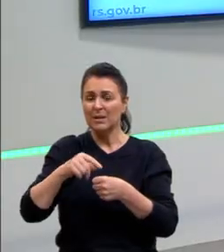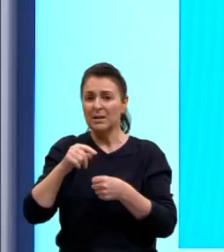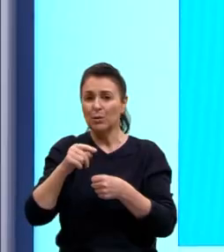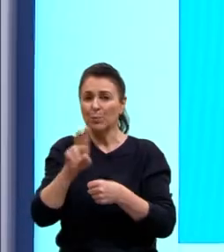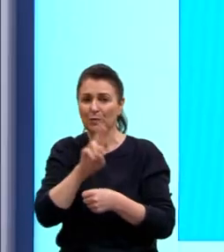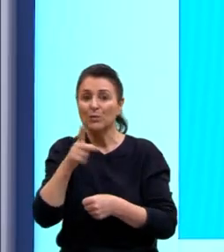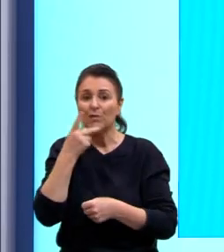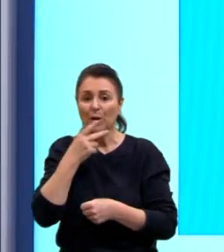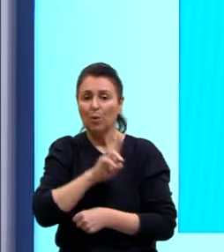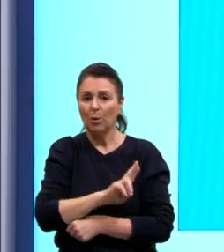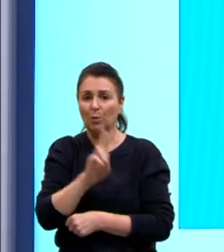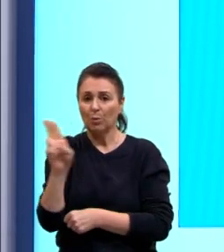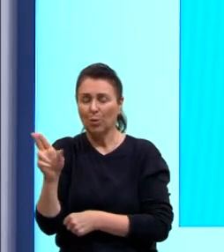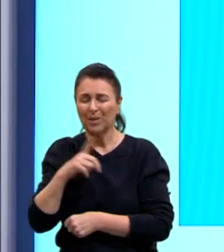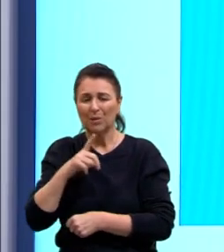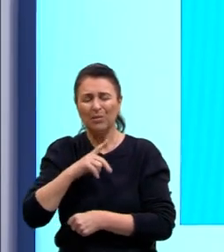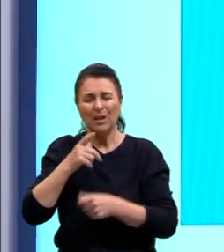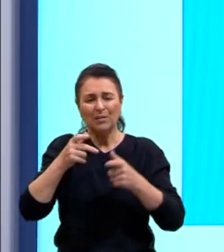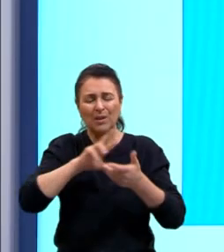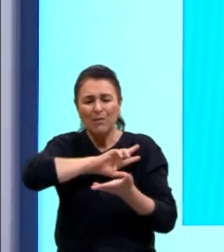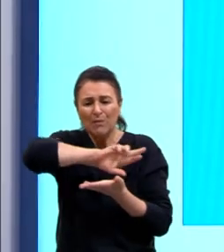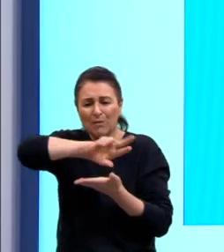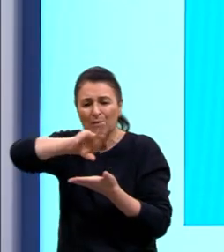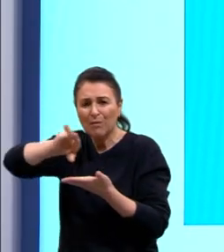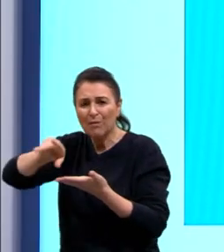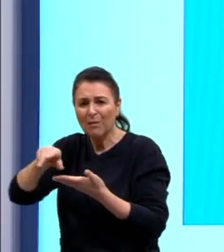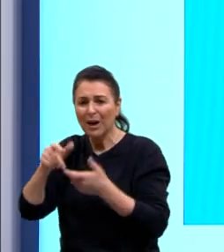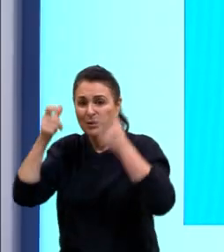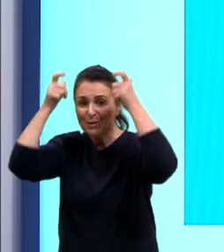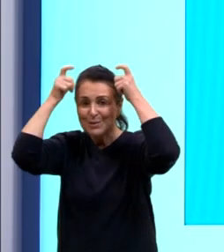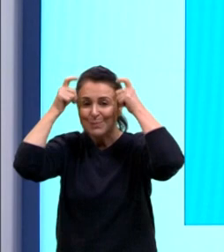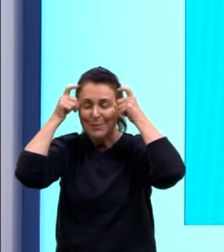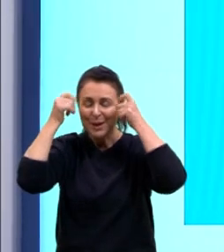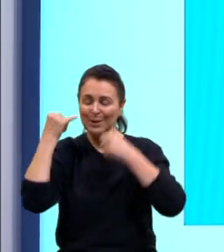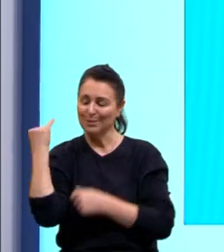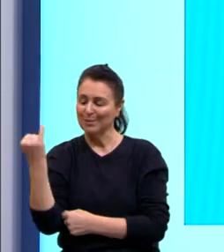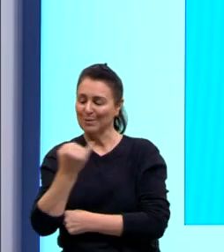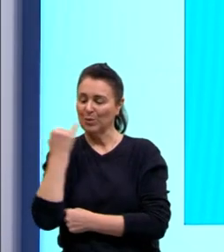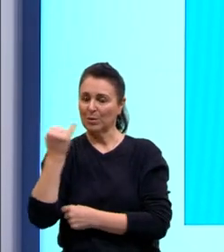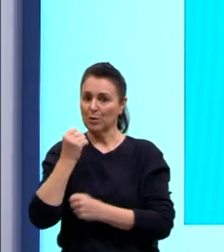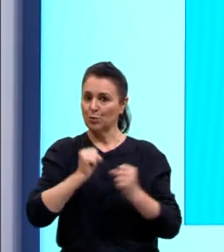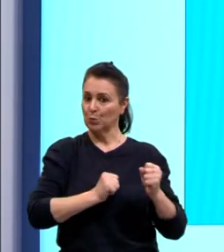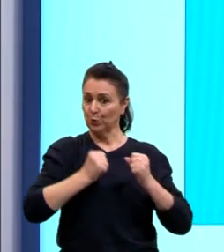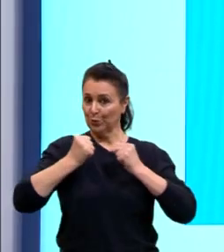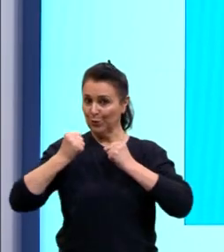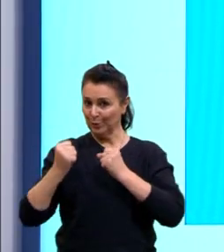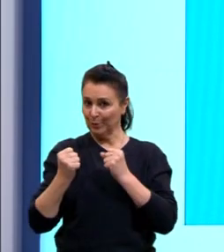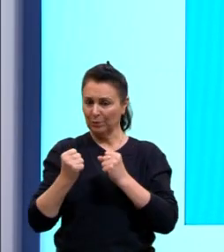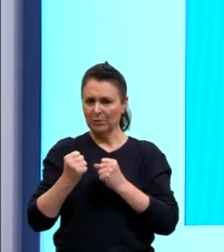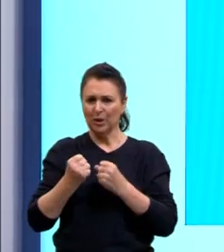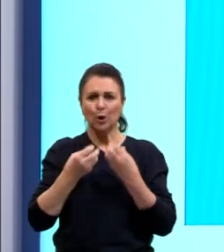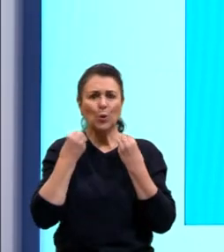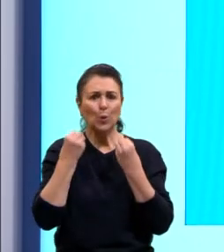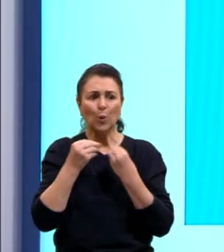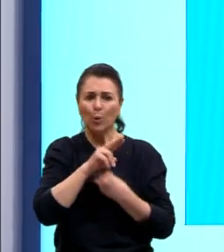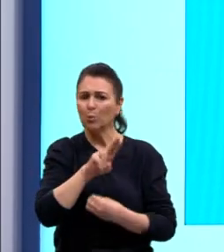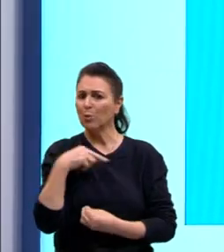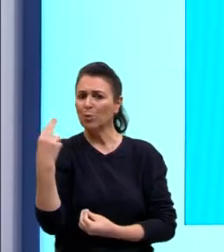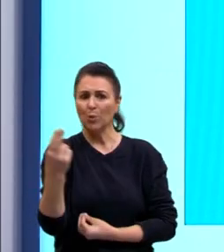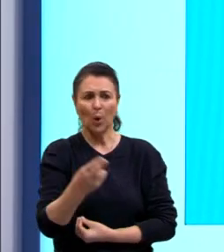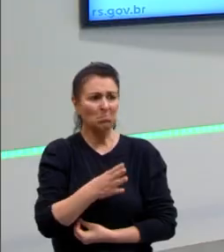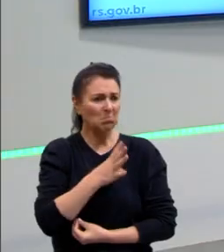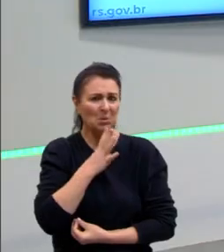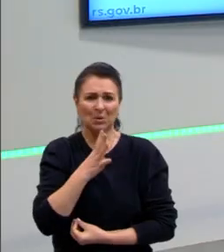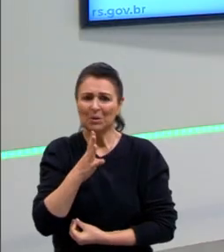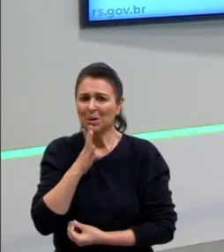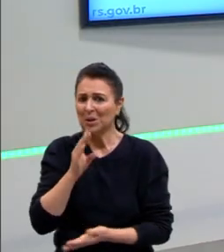essa região teve vários impérios muito importantes, muito poderosos, e como a gente desconhece a história desses impérios?